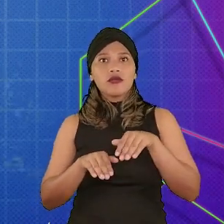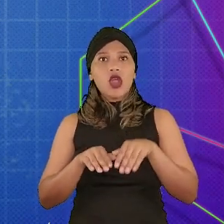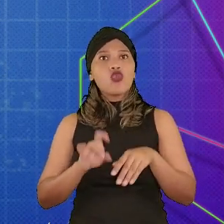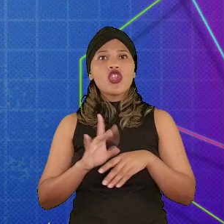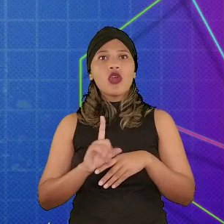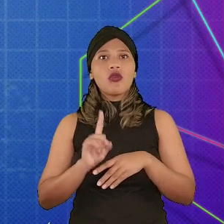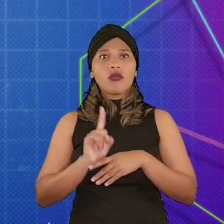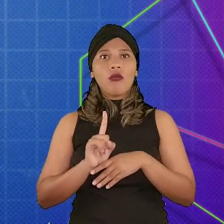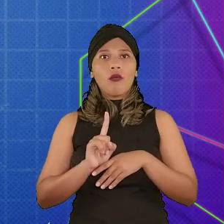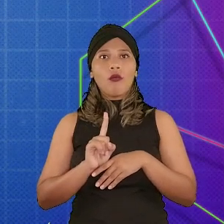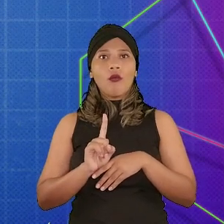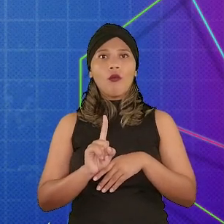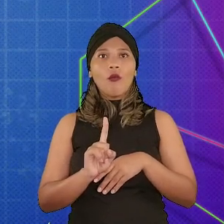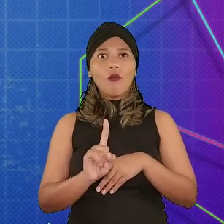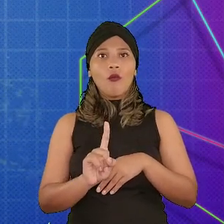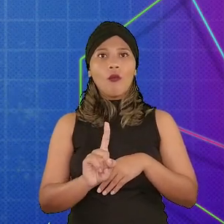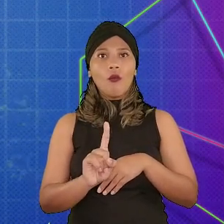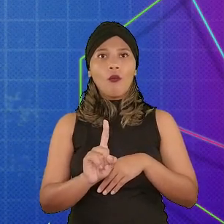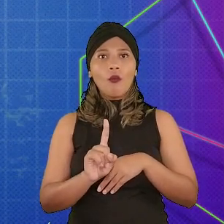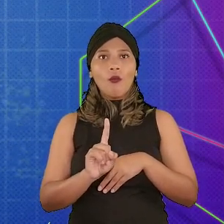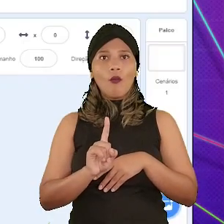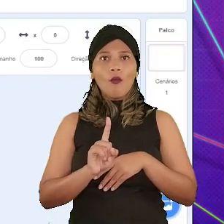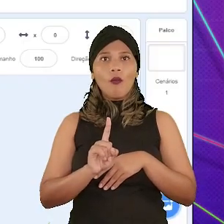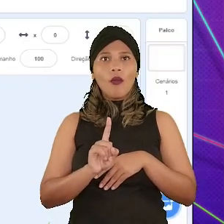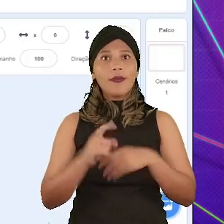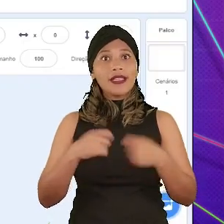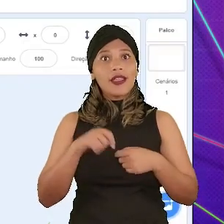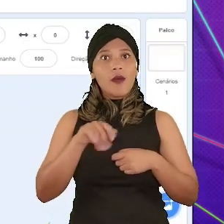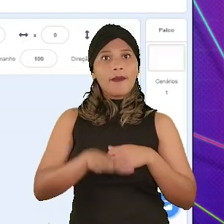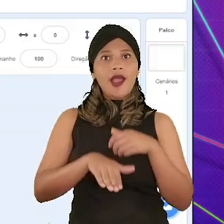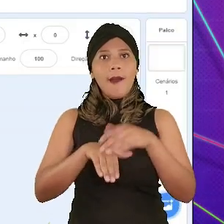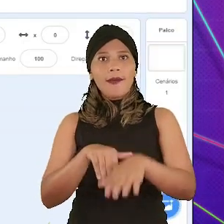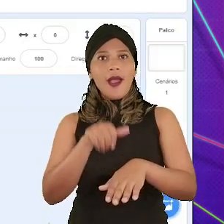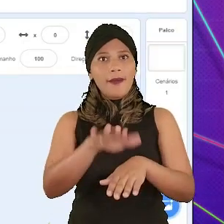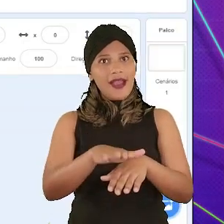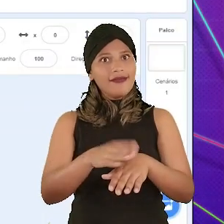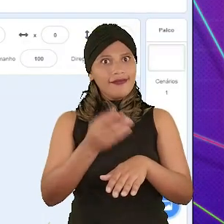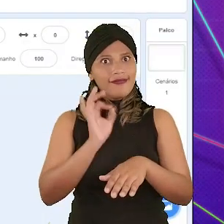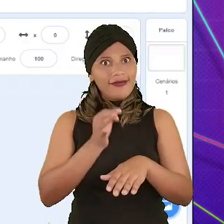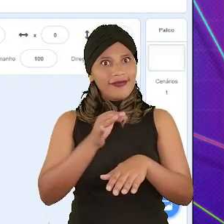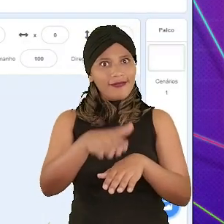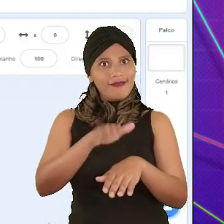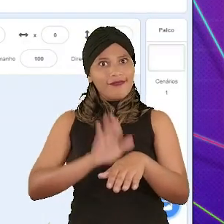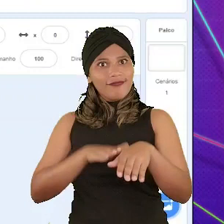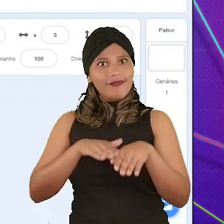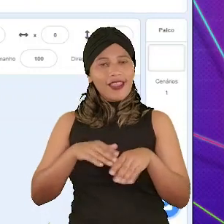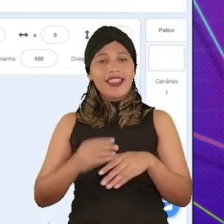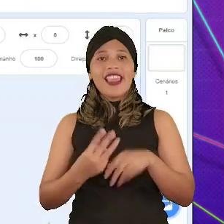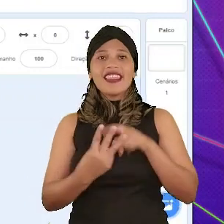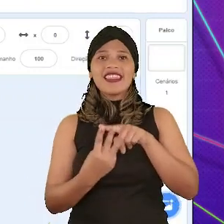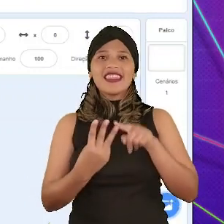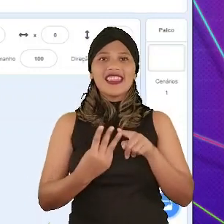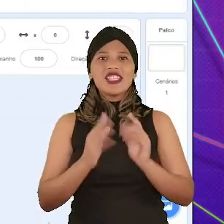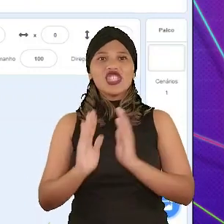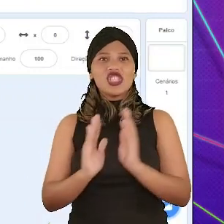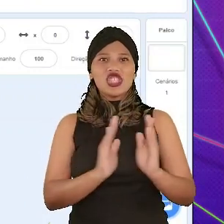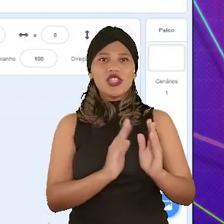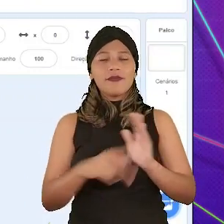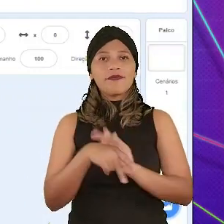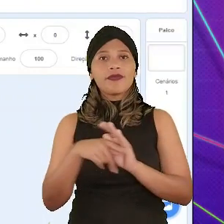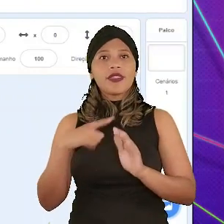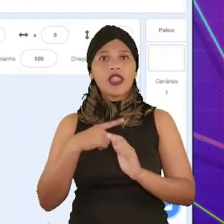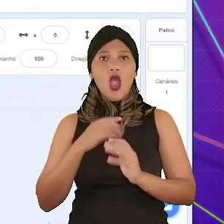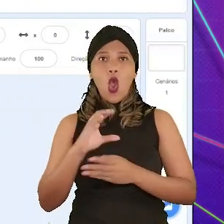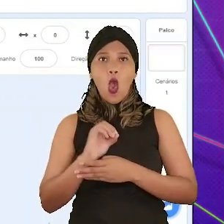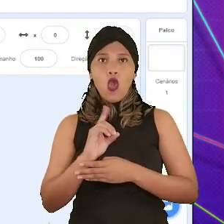e não só se arraste para os lados como o nosso código anterior fez. Na nossa barra lateral esquerda, temos na parte superior três divisões